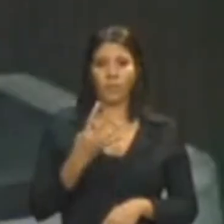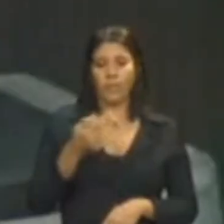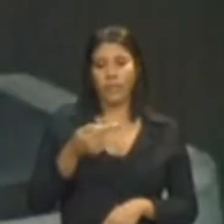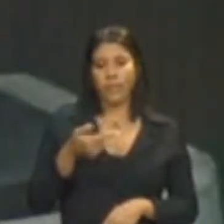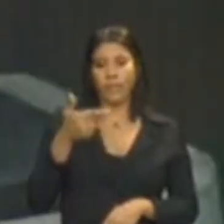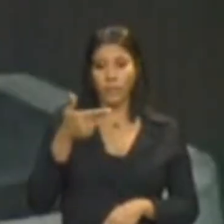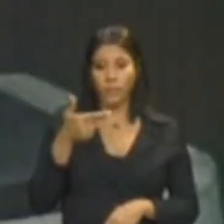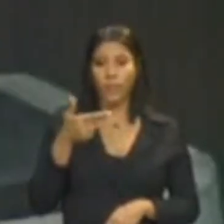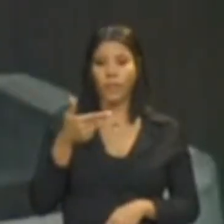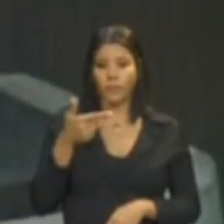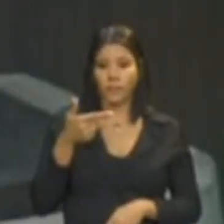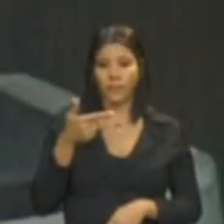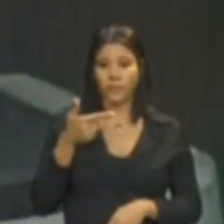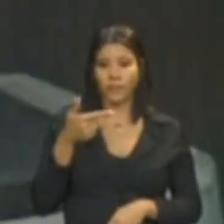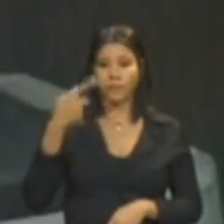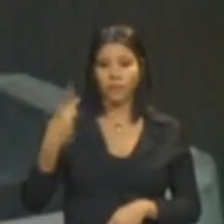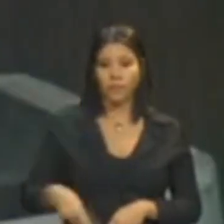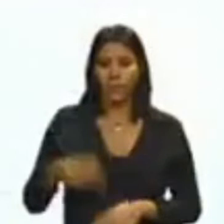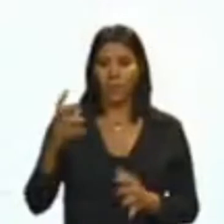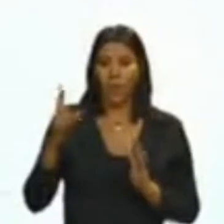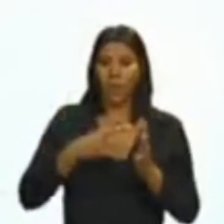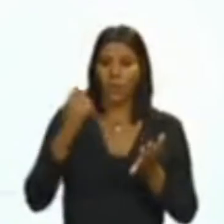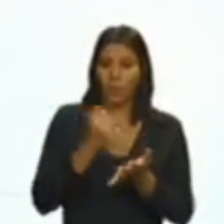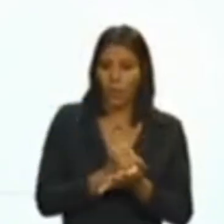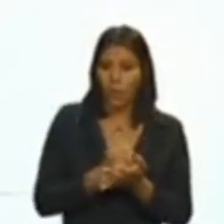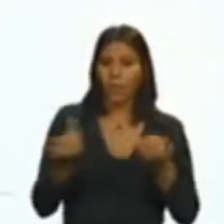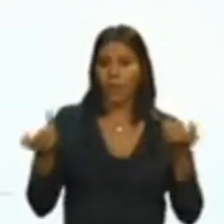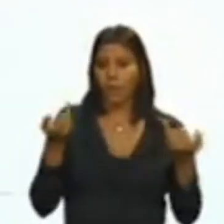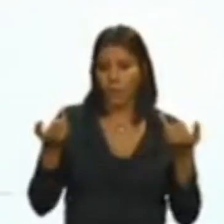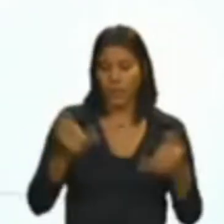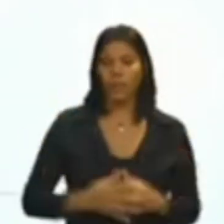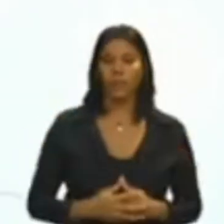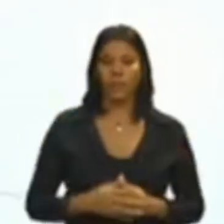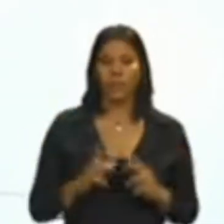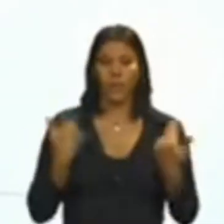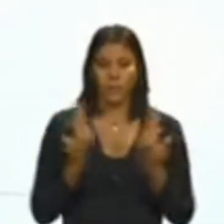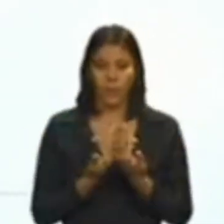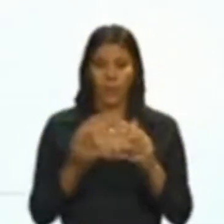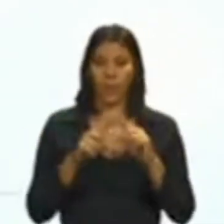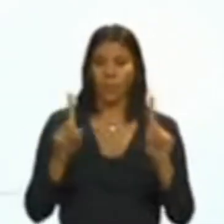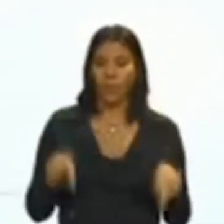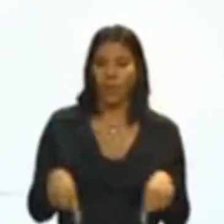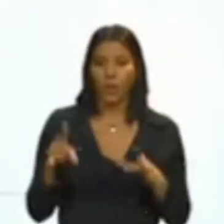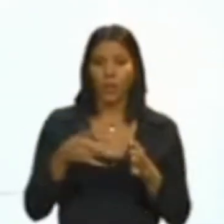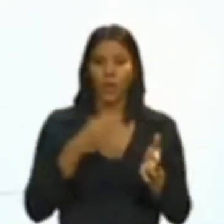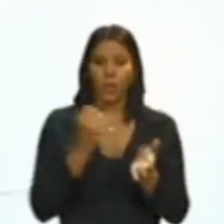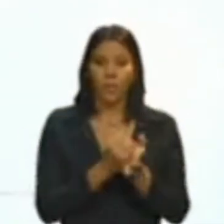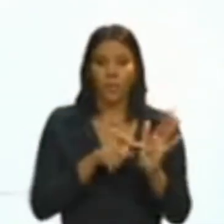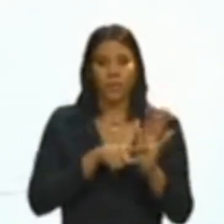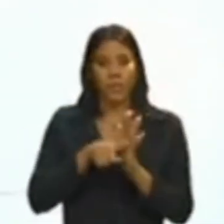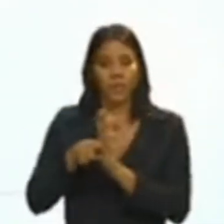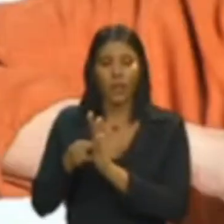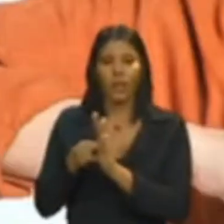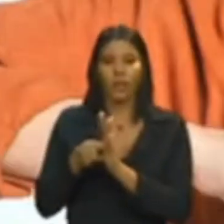do Parlamento de documentação e informação, reuniões, projetos, documentos pesquisados, digitalizados